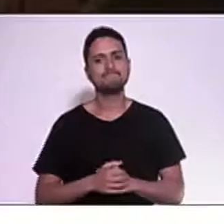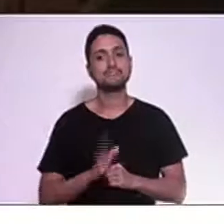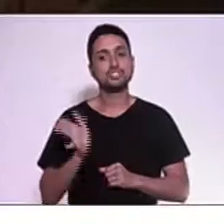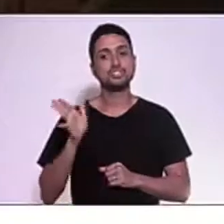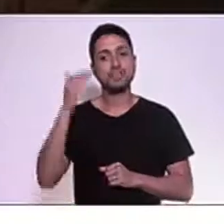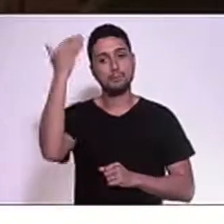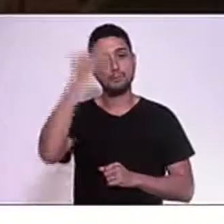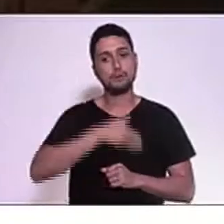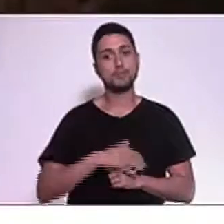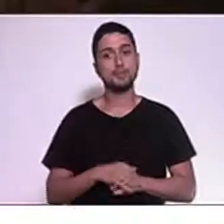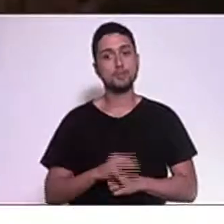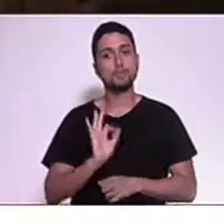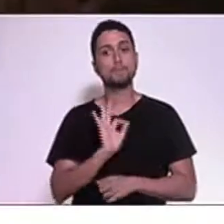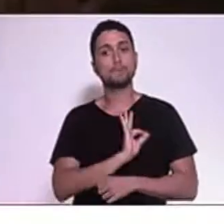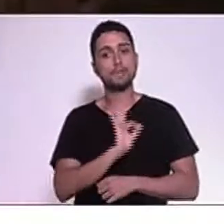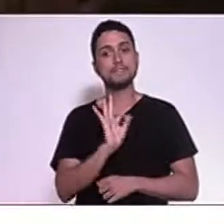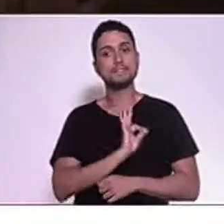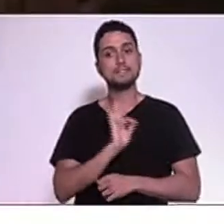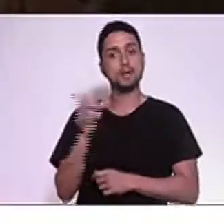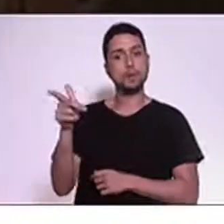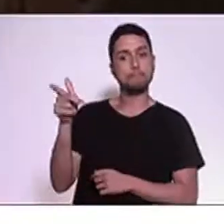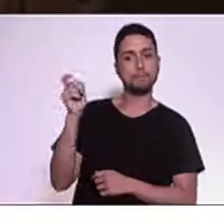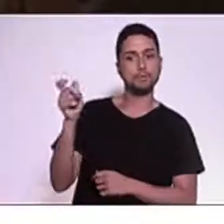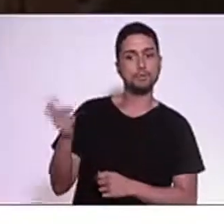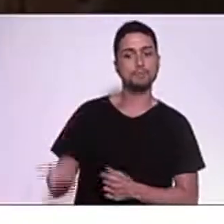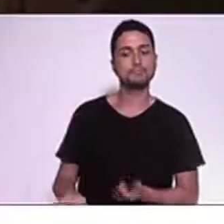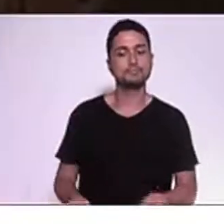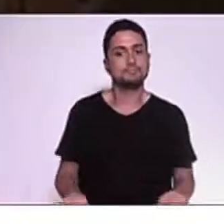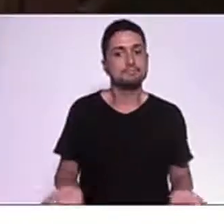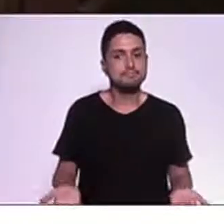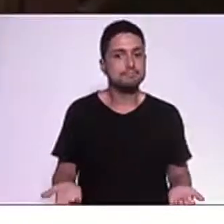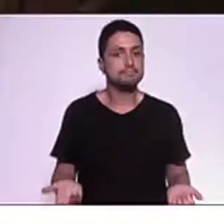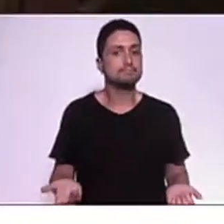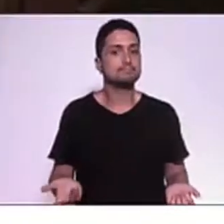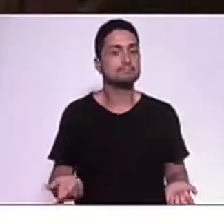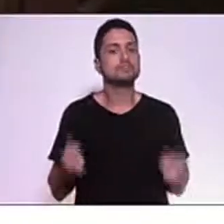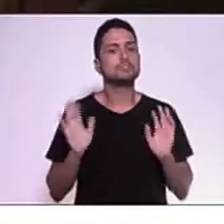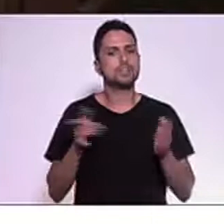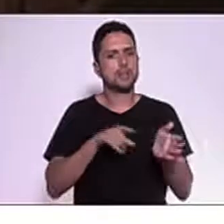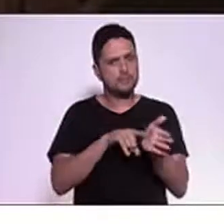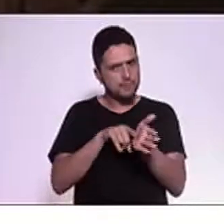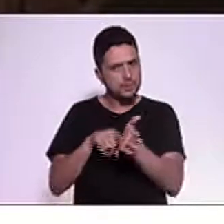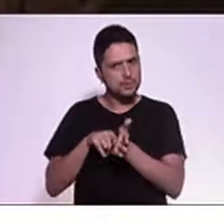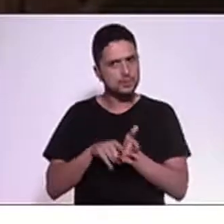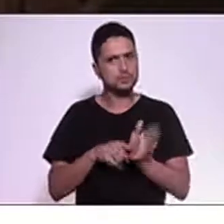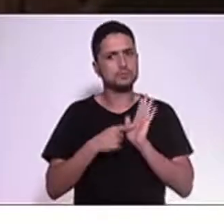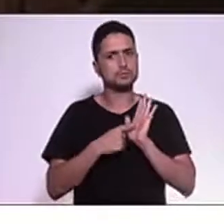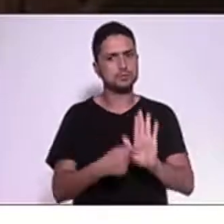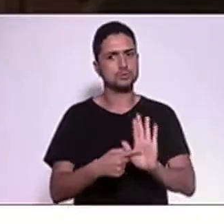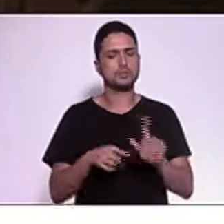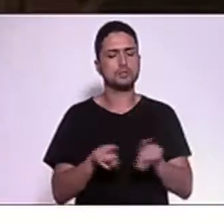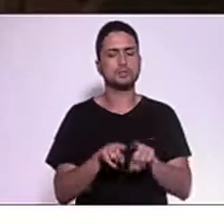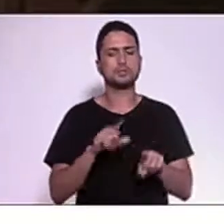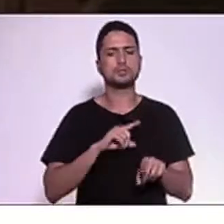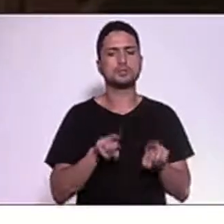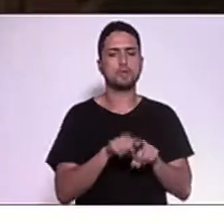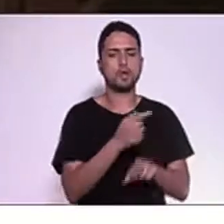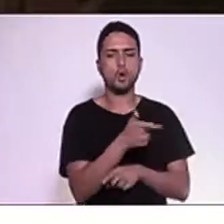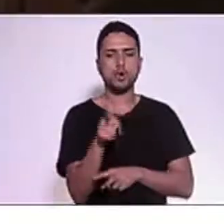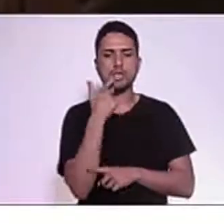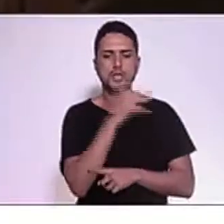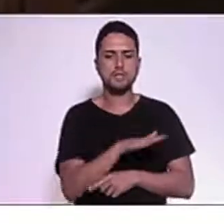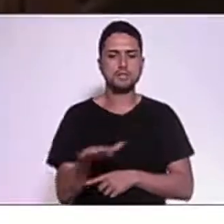segurança pública que matou a Ágata. Isso foi demonstrado com investigações, mas de todas as outras crianças, como o